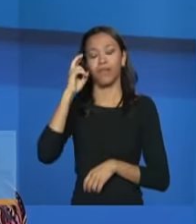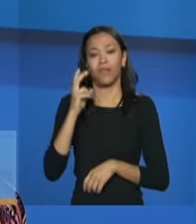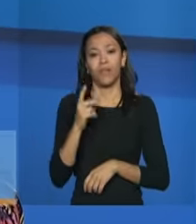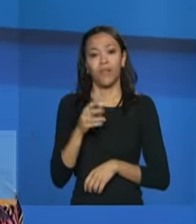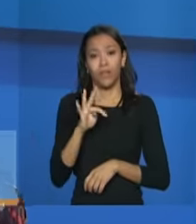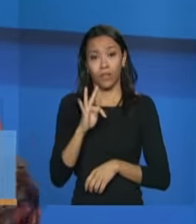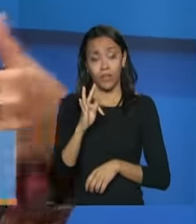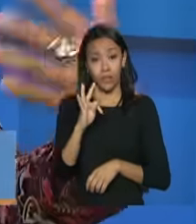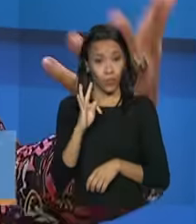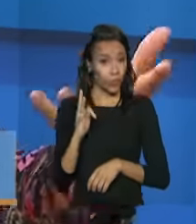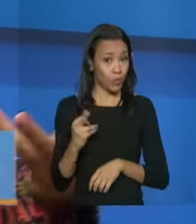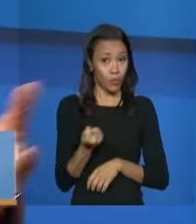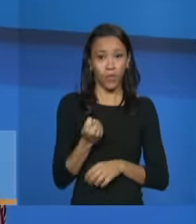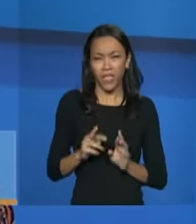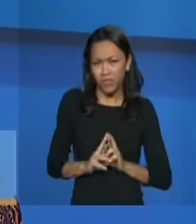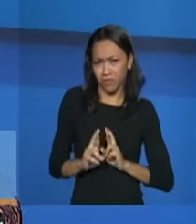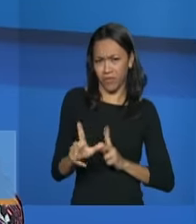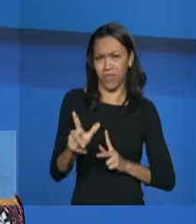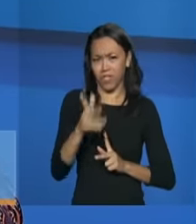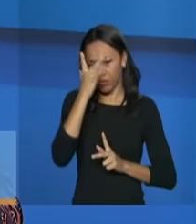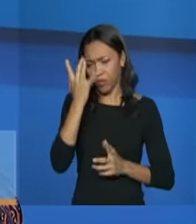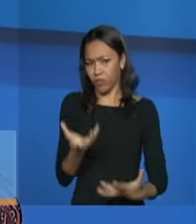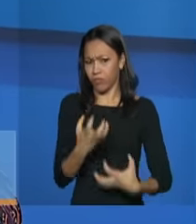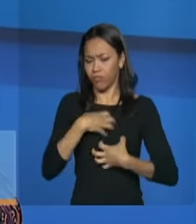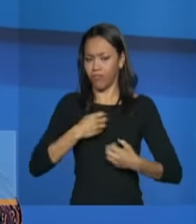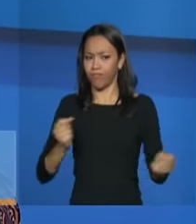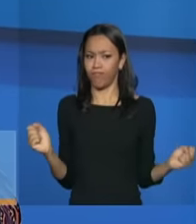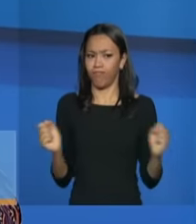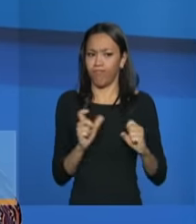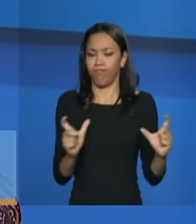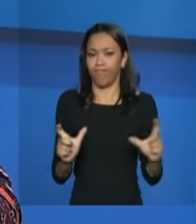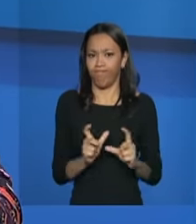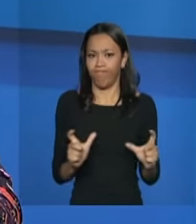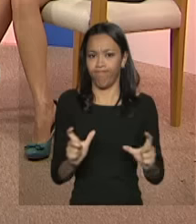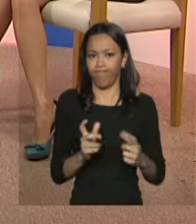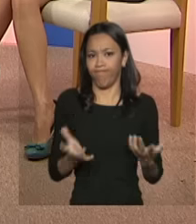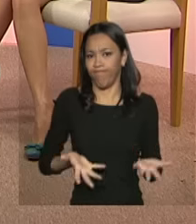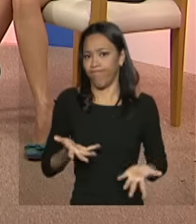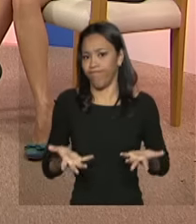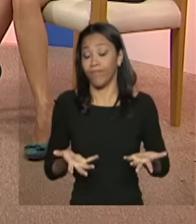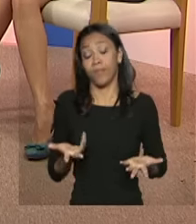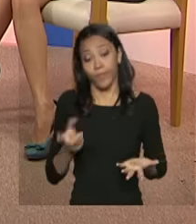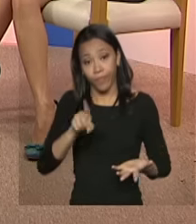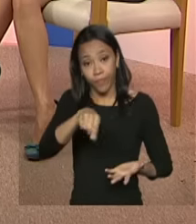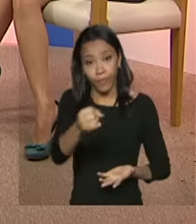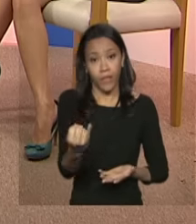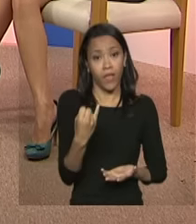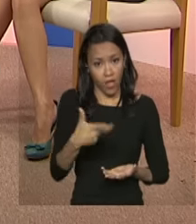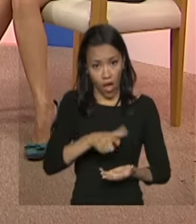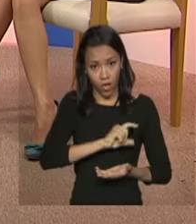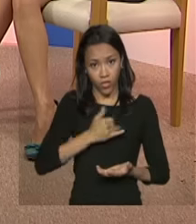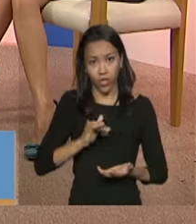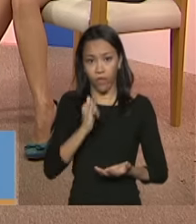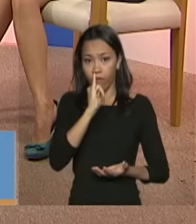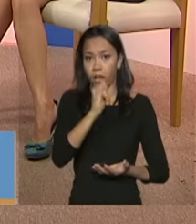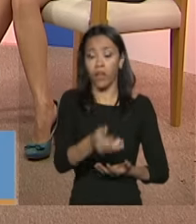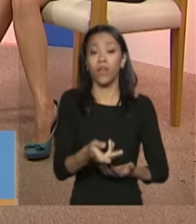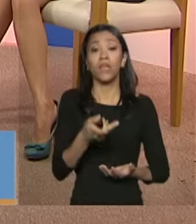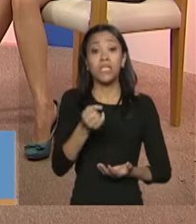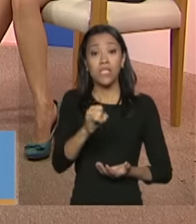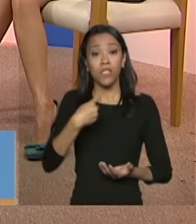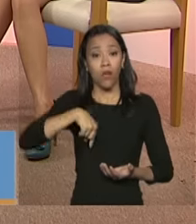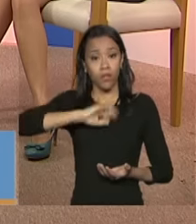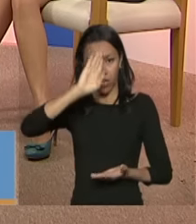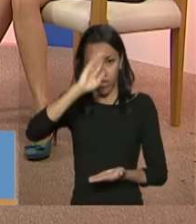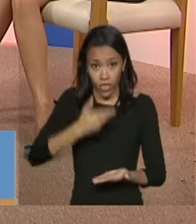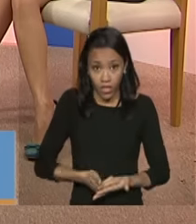tente a ter uma reação exato uma resistência uma resistência então é importar aquilo que eu falei anteriormente se a gente acreditar